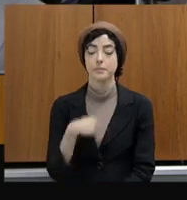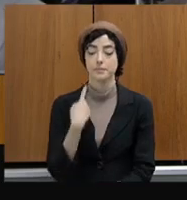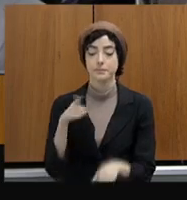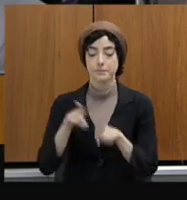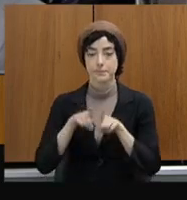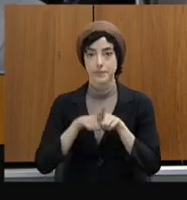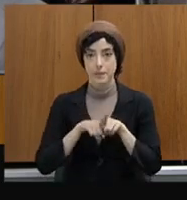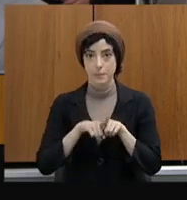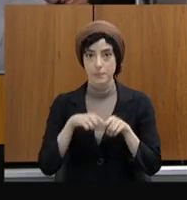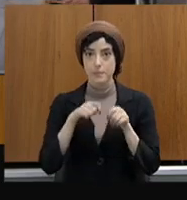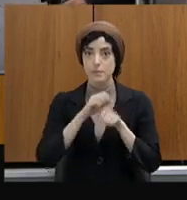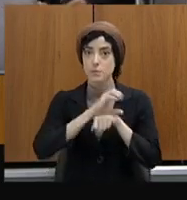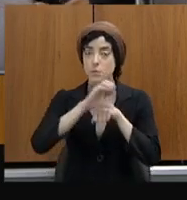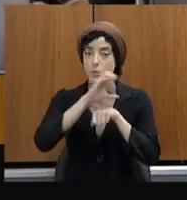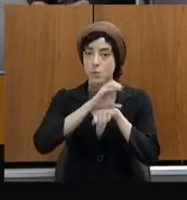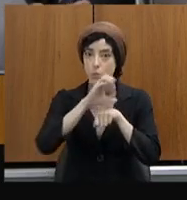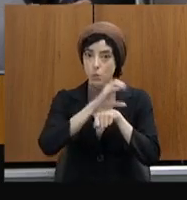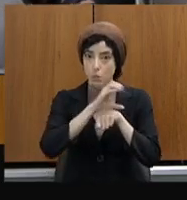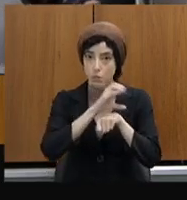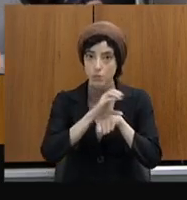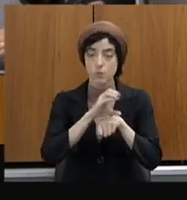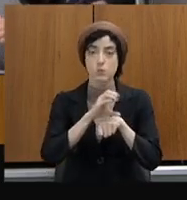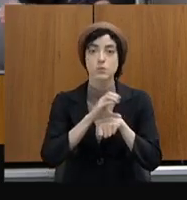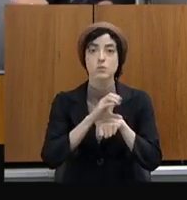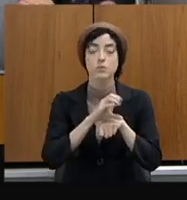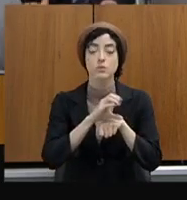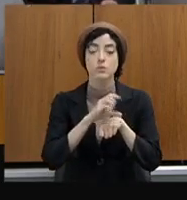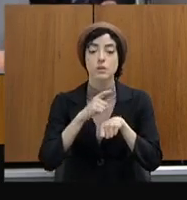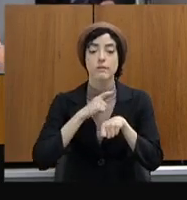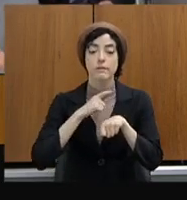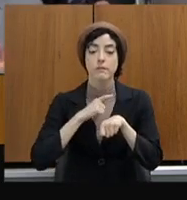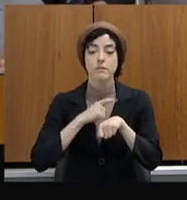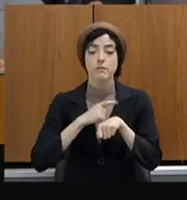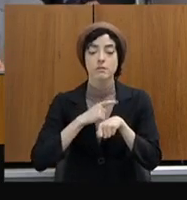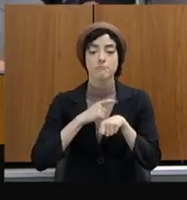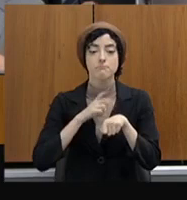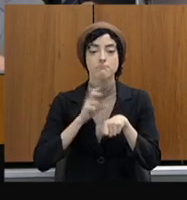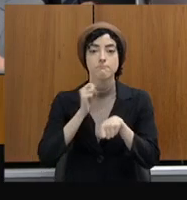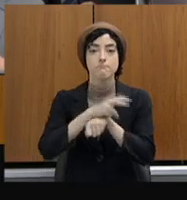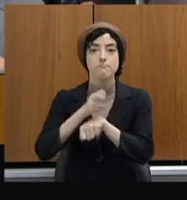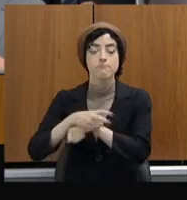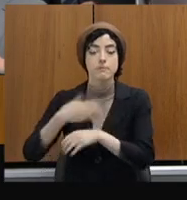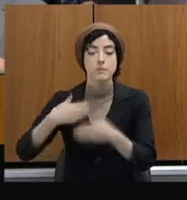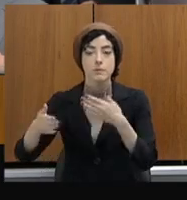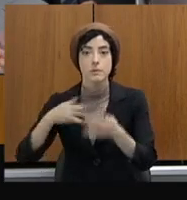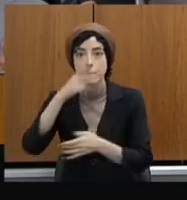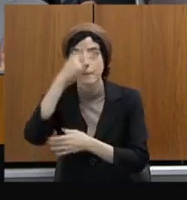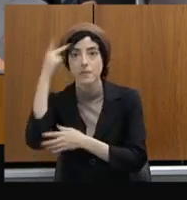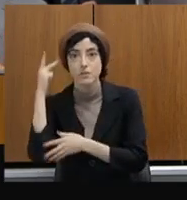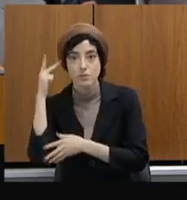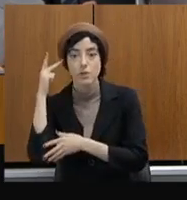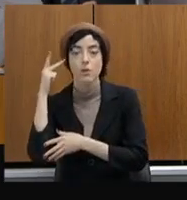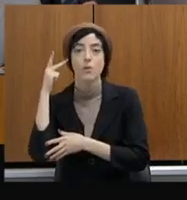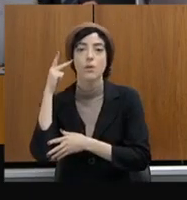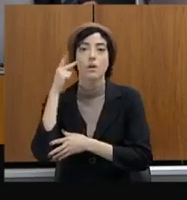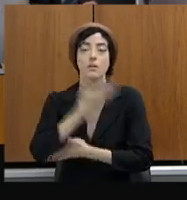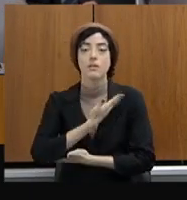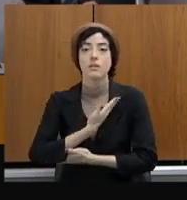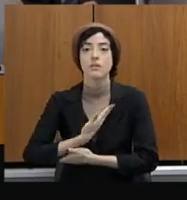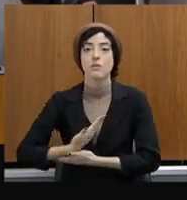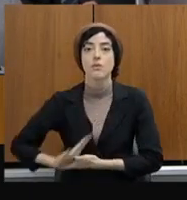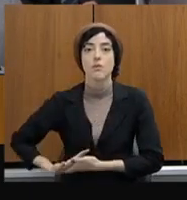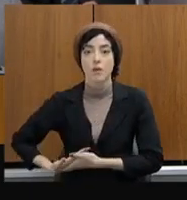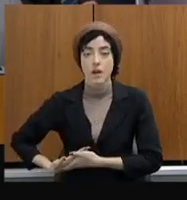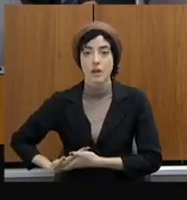até de diversos órgãos, que foi o capacitação sobre como realizar dar o ensino